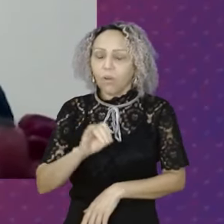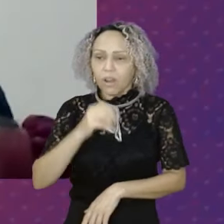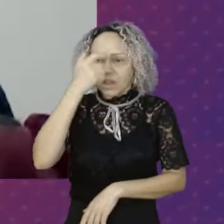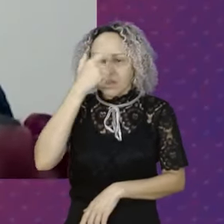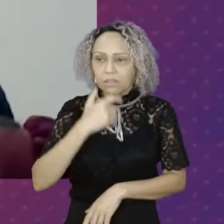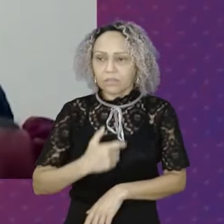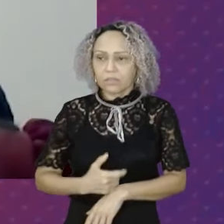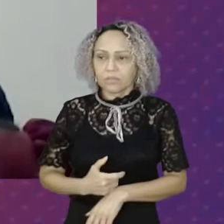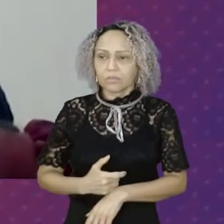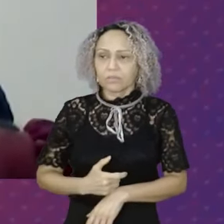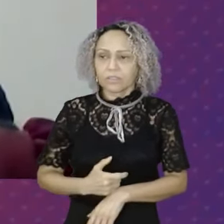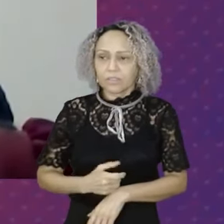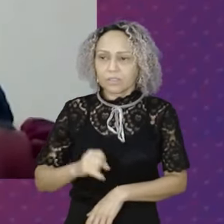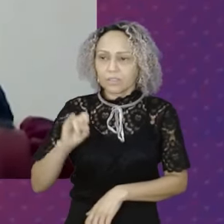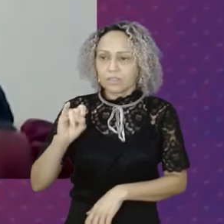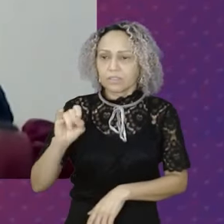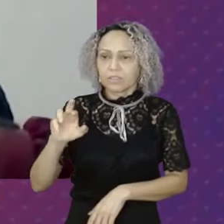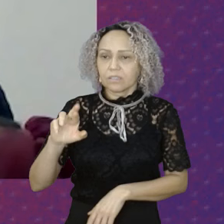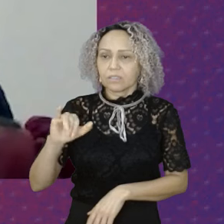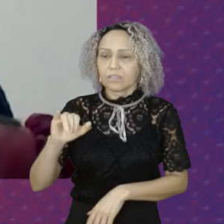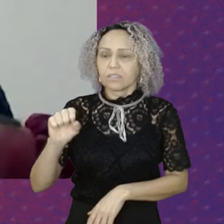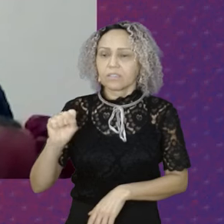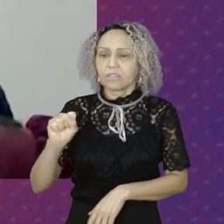me chamo Iris Maria